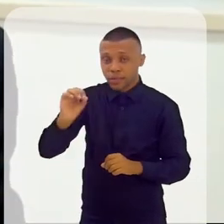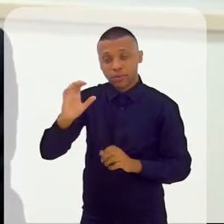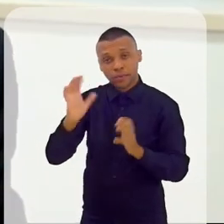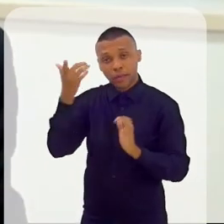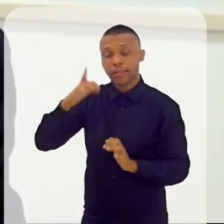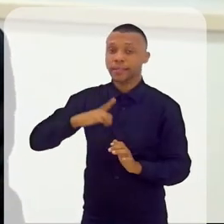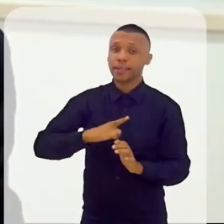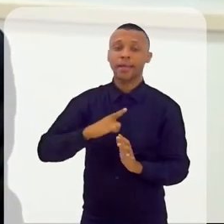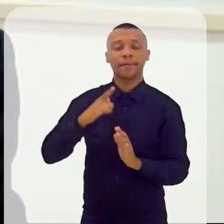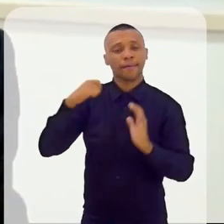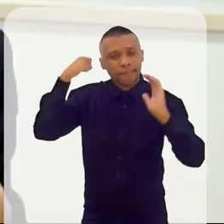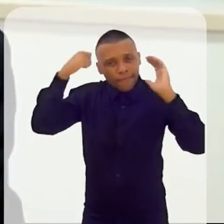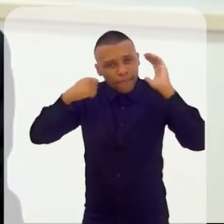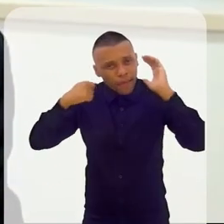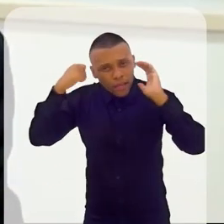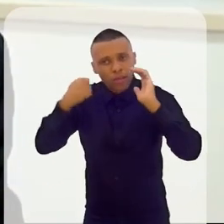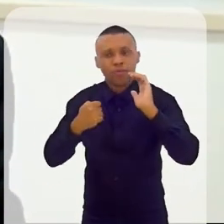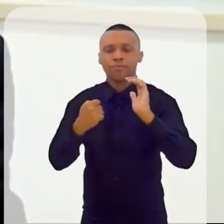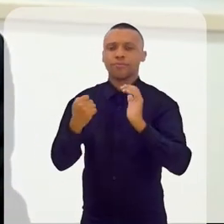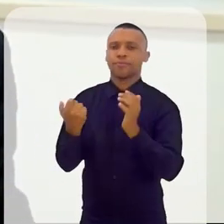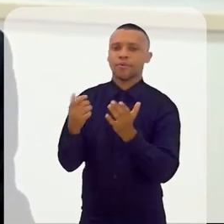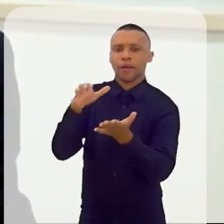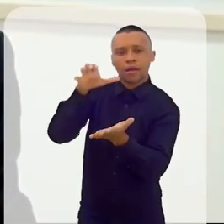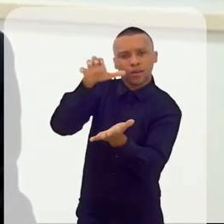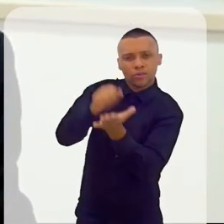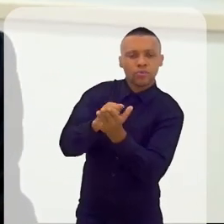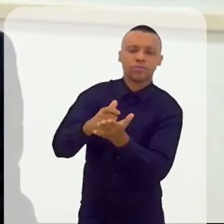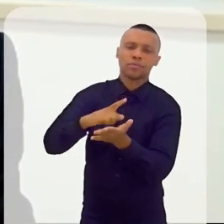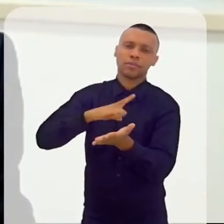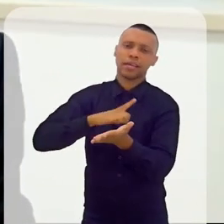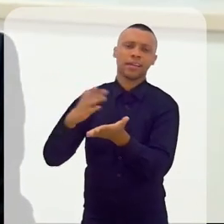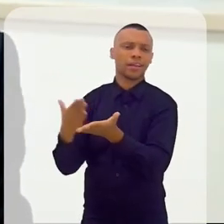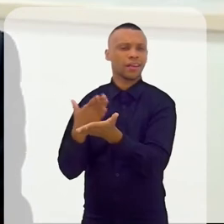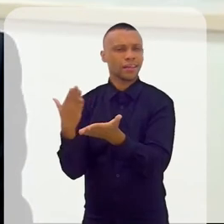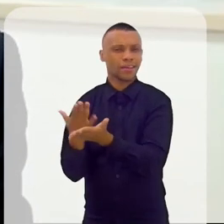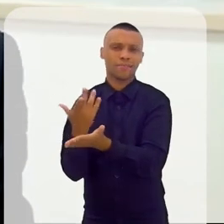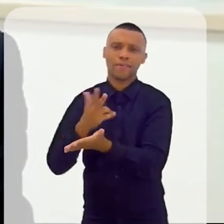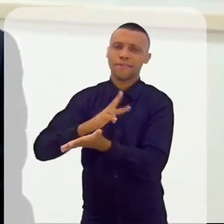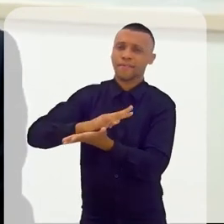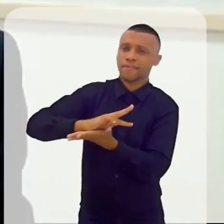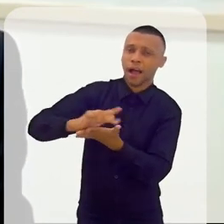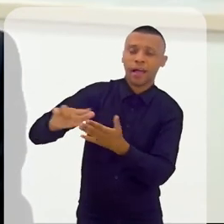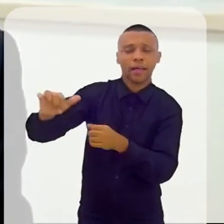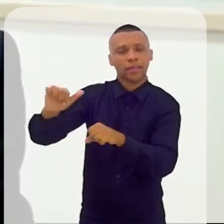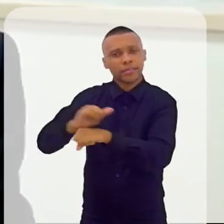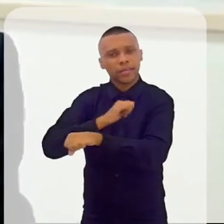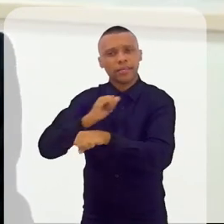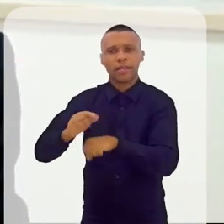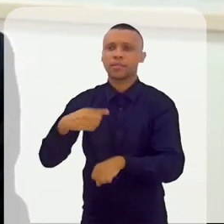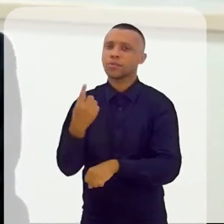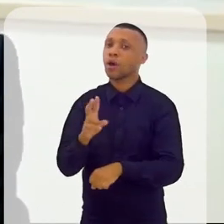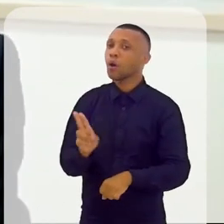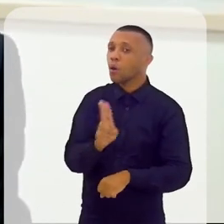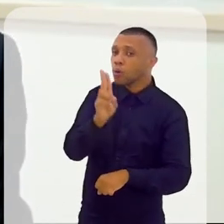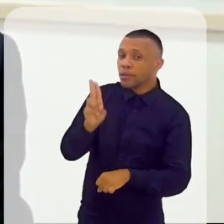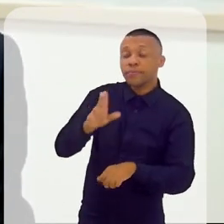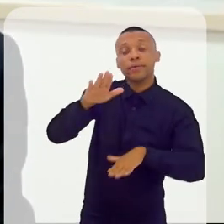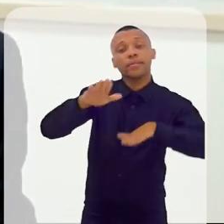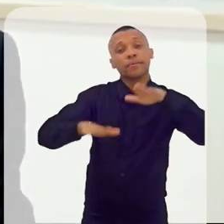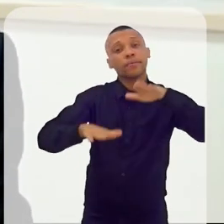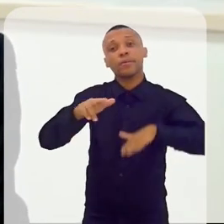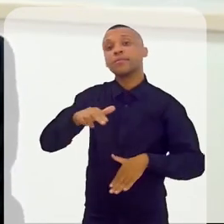Isso tem vídeo, tem livro, tem um monte de coisas, um monte de estratégias que nós usamos